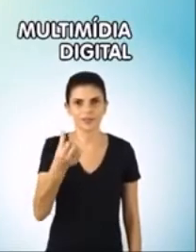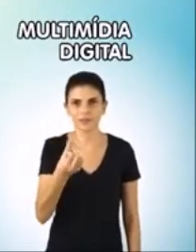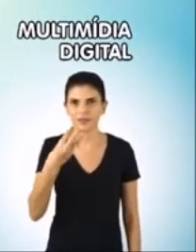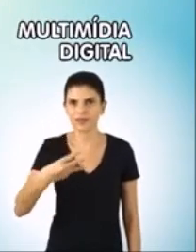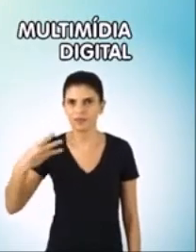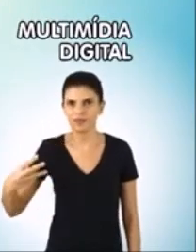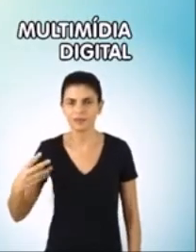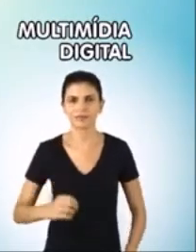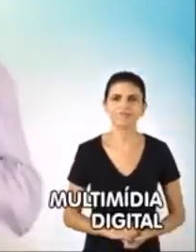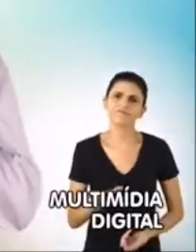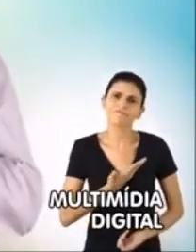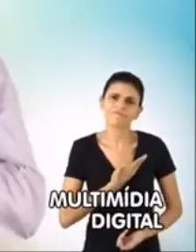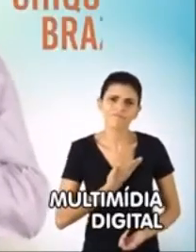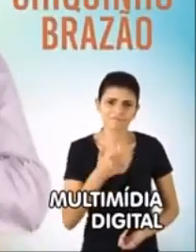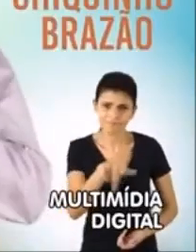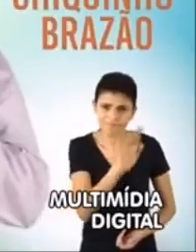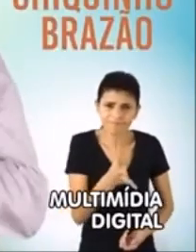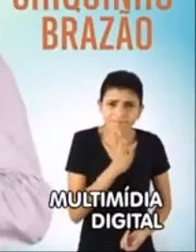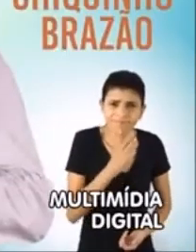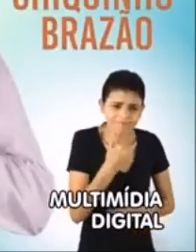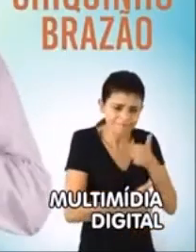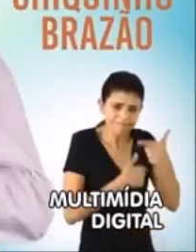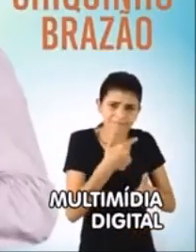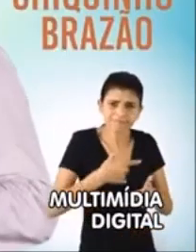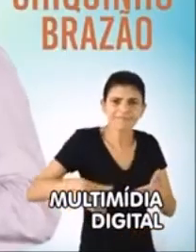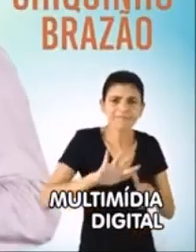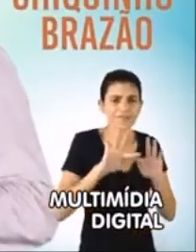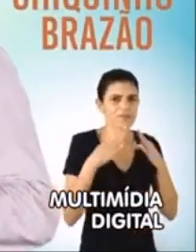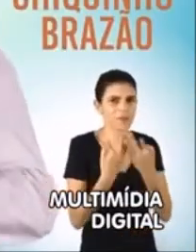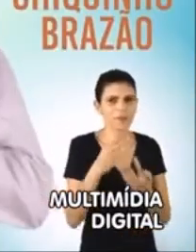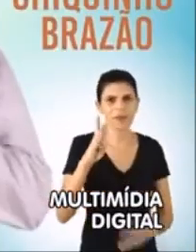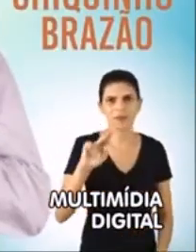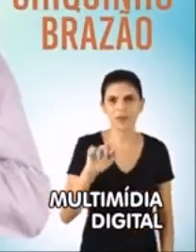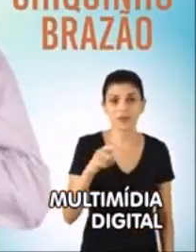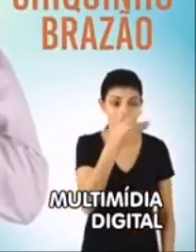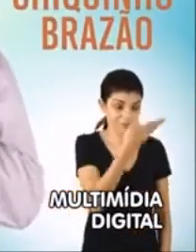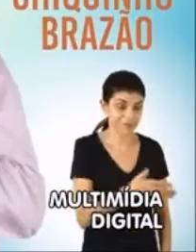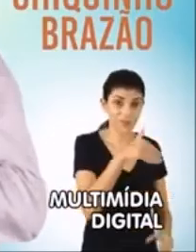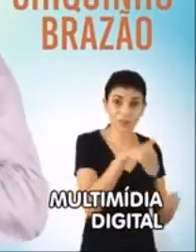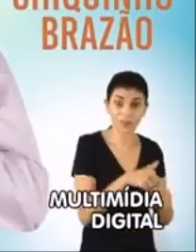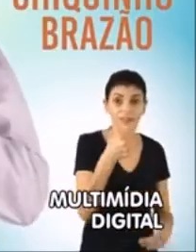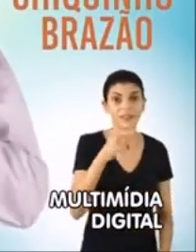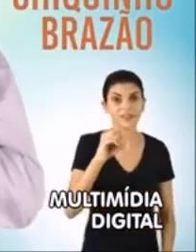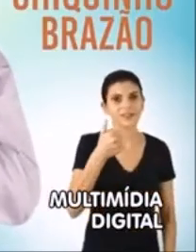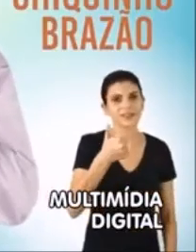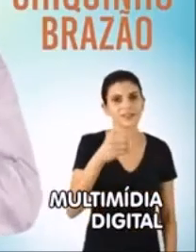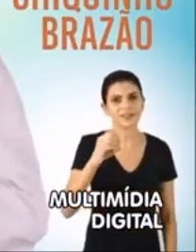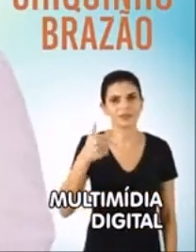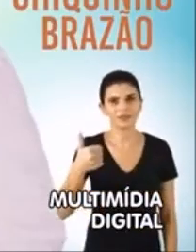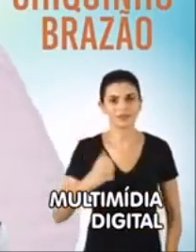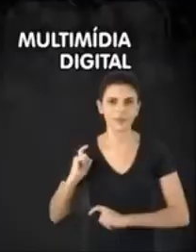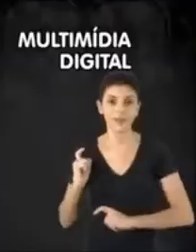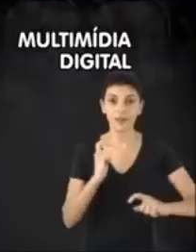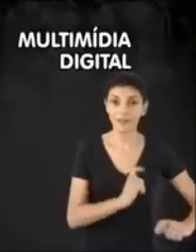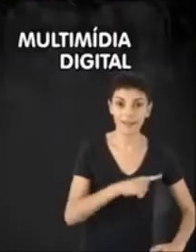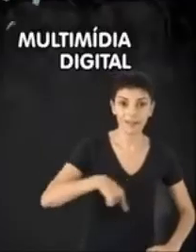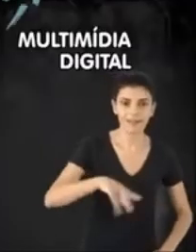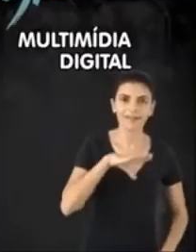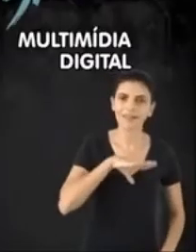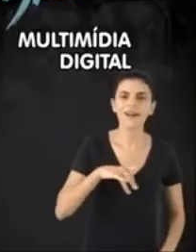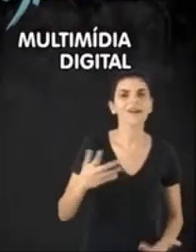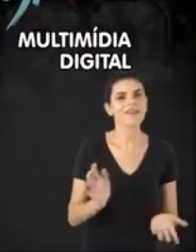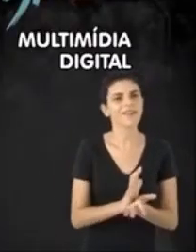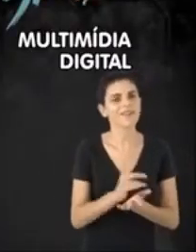70633. Queridos amigos, você que conhece o trabalho da família Brasão, vote Valdir Brasão, 70101. Alô,